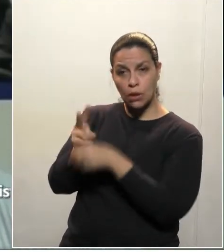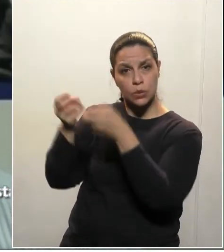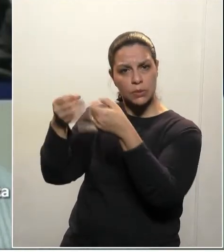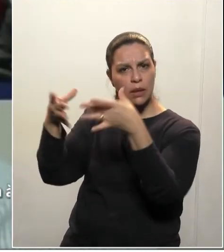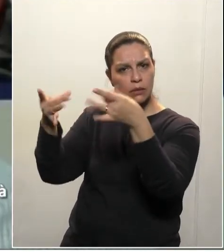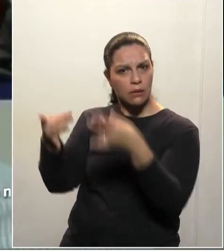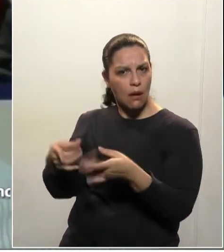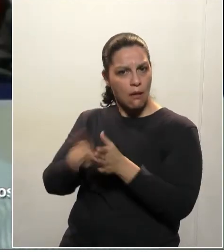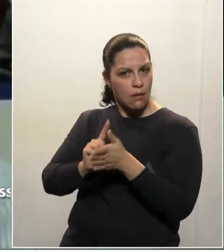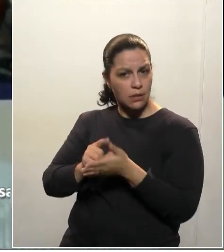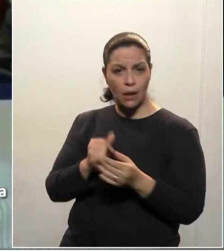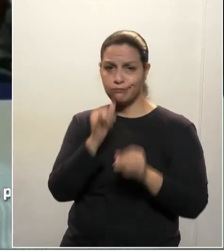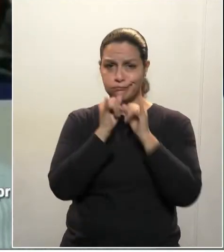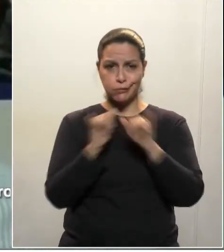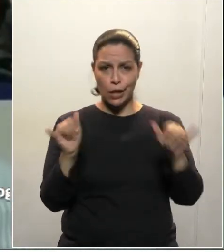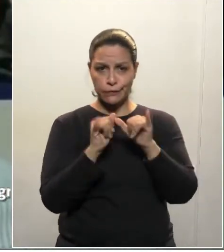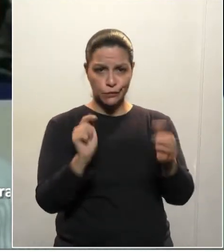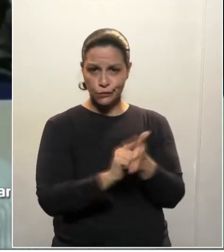explicar isso antes,